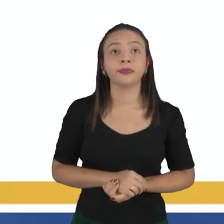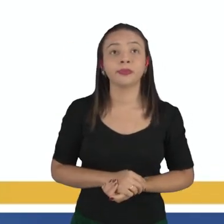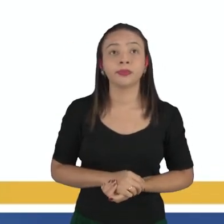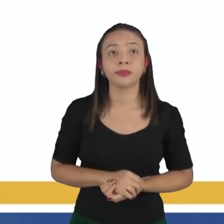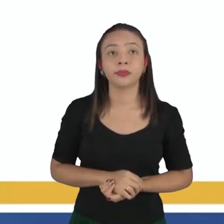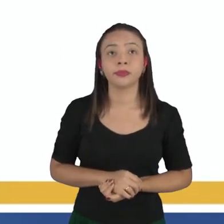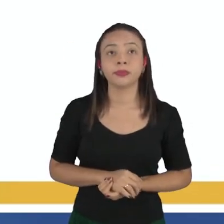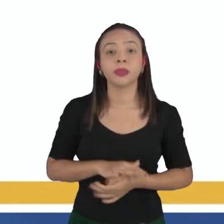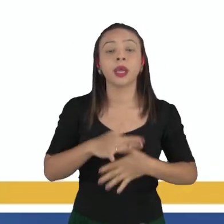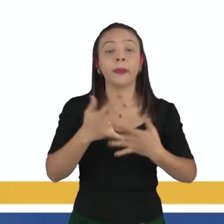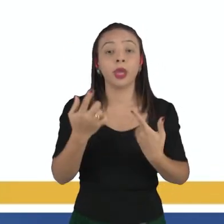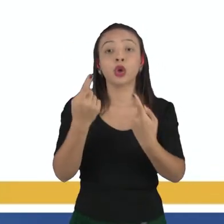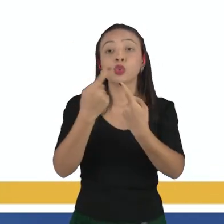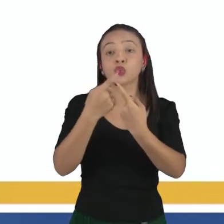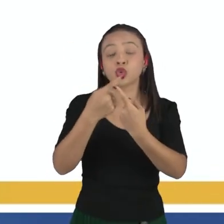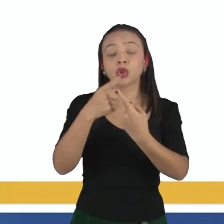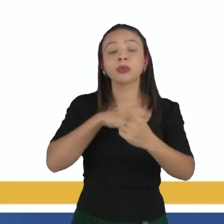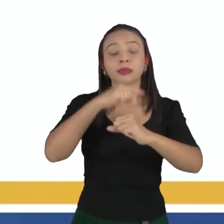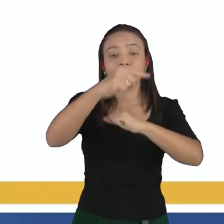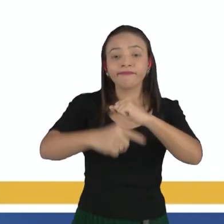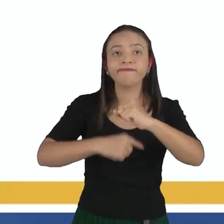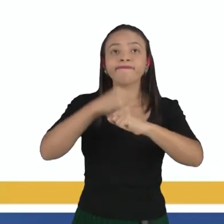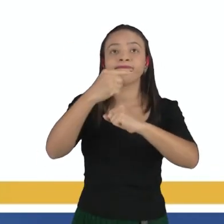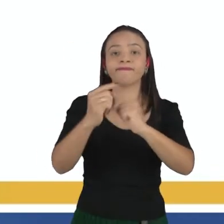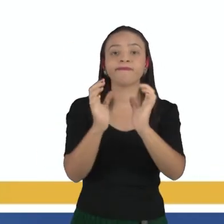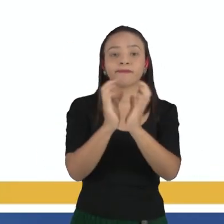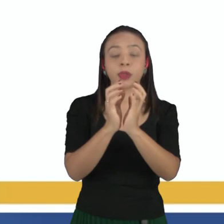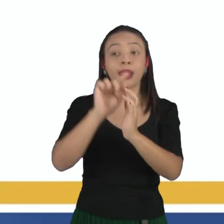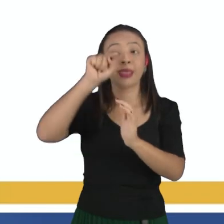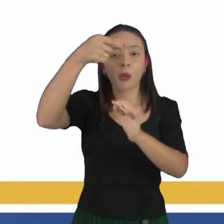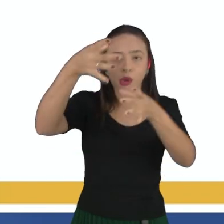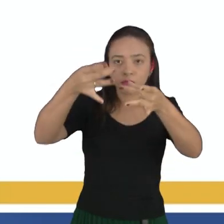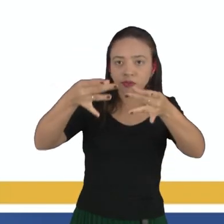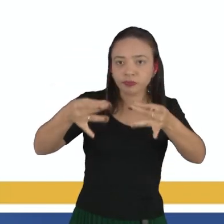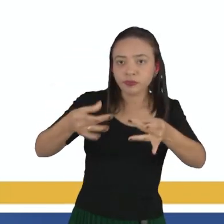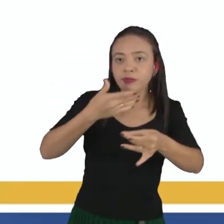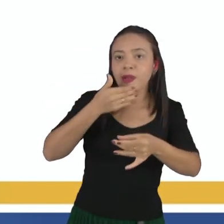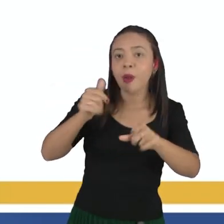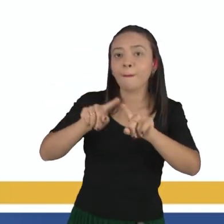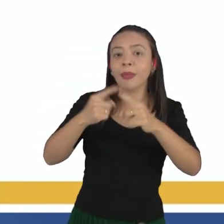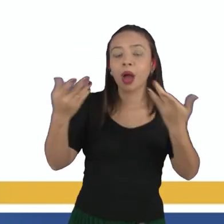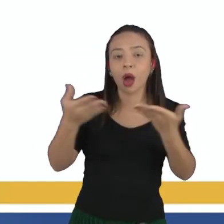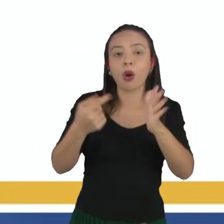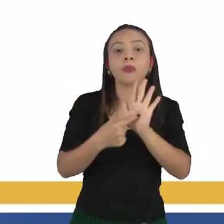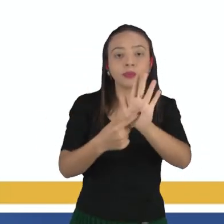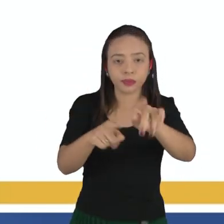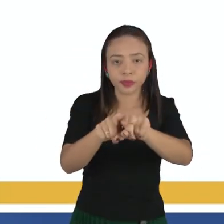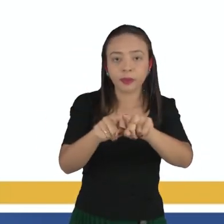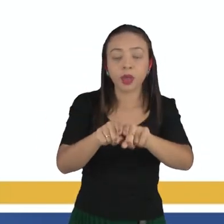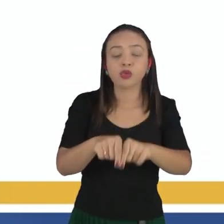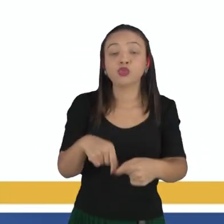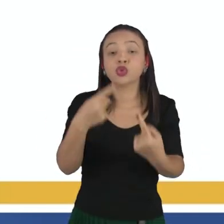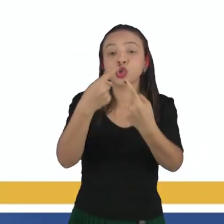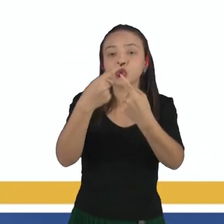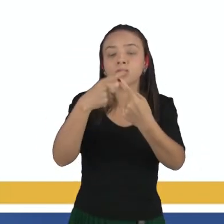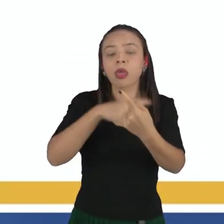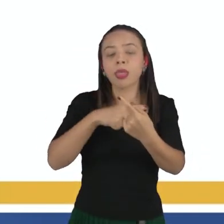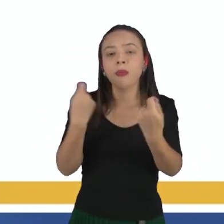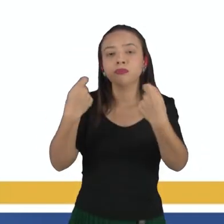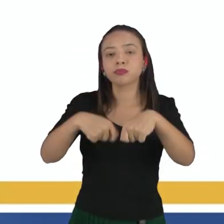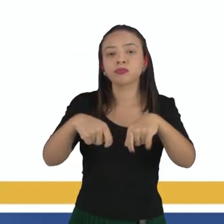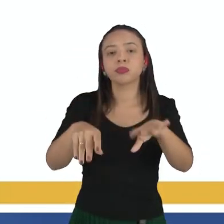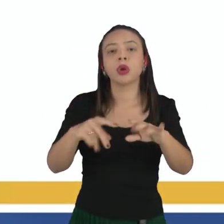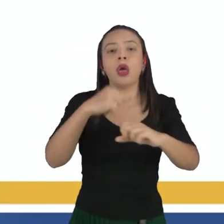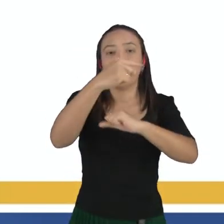Quero fazer os tipos, né? A gente vai detalhar futuramente, mas eu quero citar aqui para vocês quais são os tipos de elementos químicos que nós